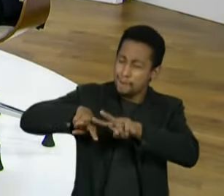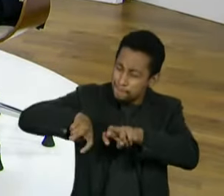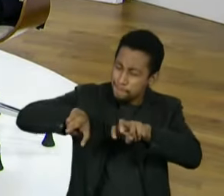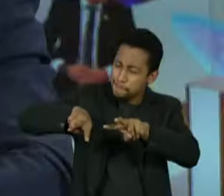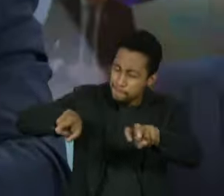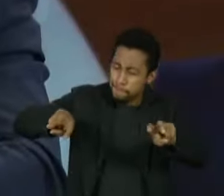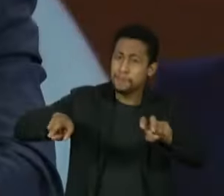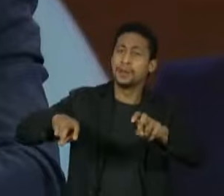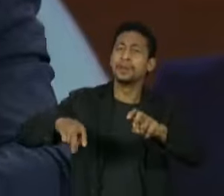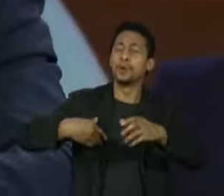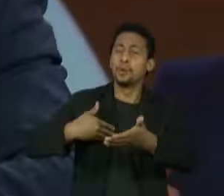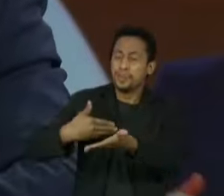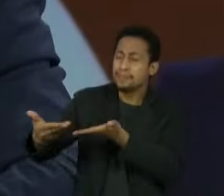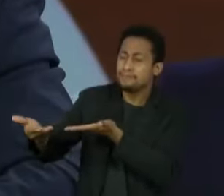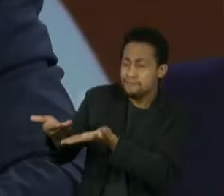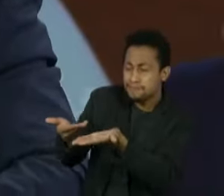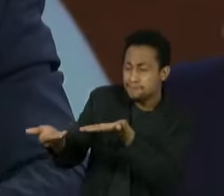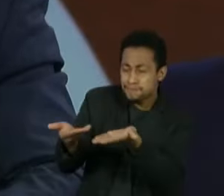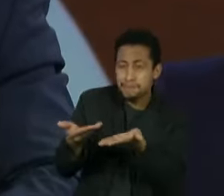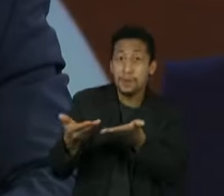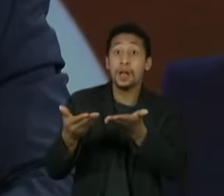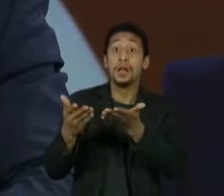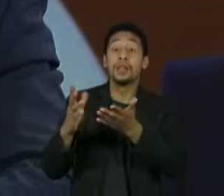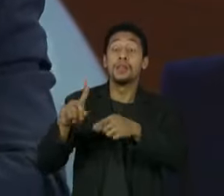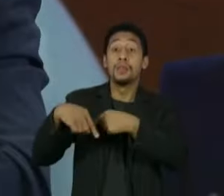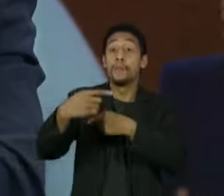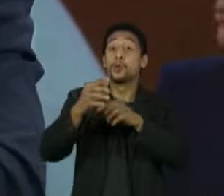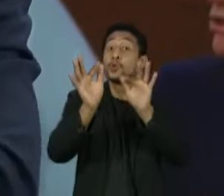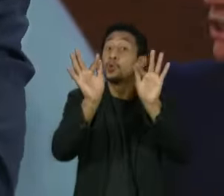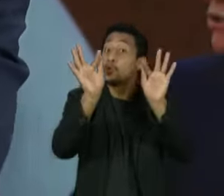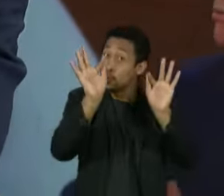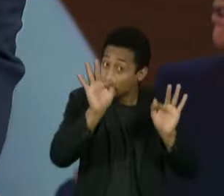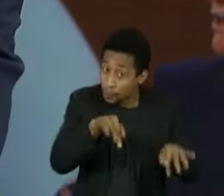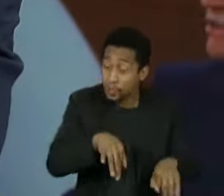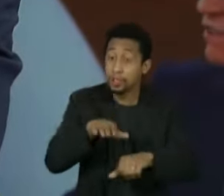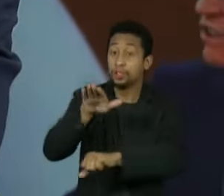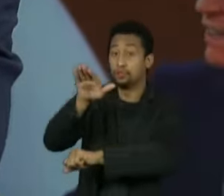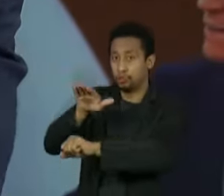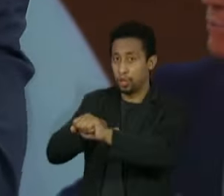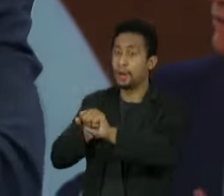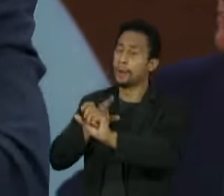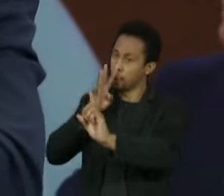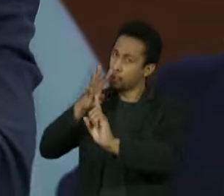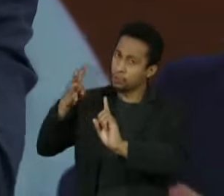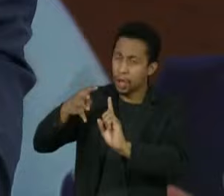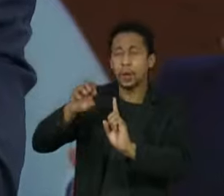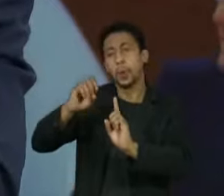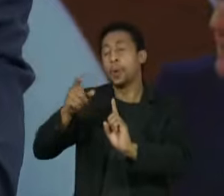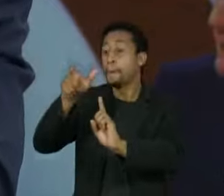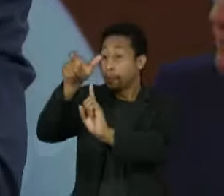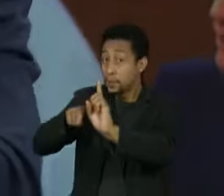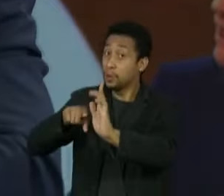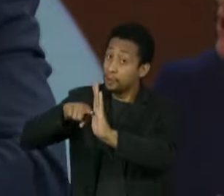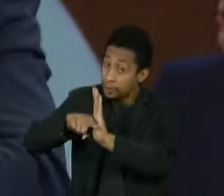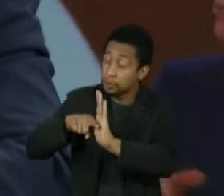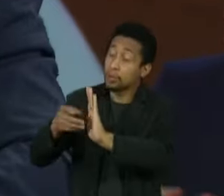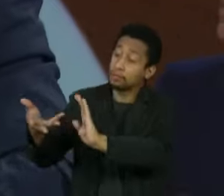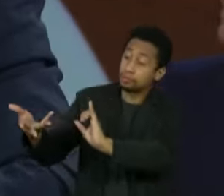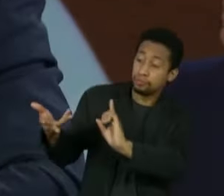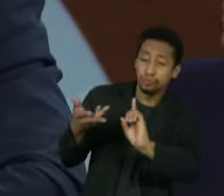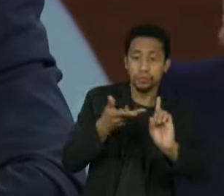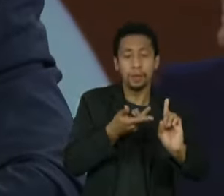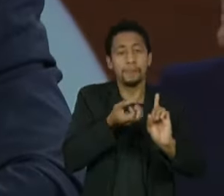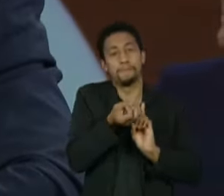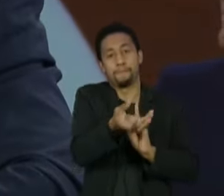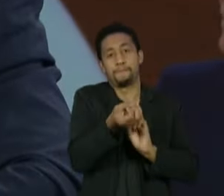é que você convoca o indiciado ou sujeito ou objeto de investigação para você inquirir. E isso muitas